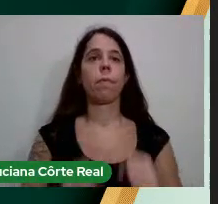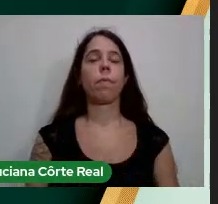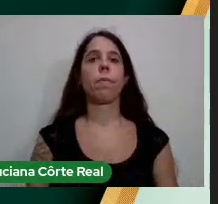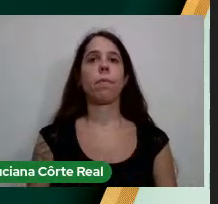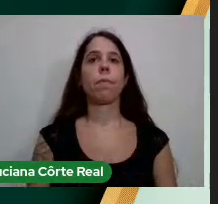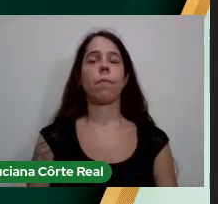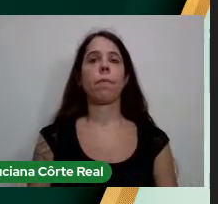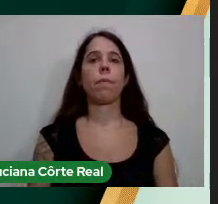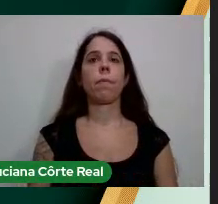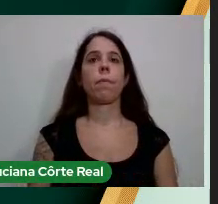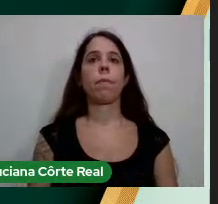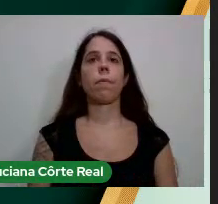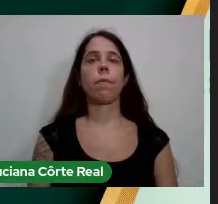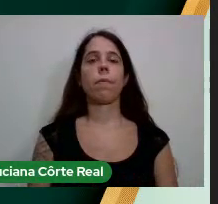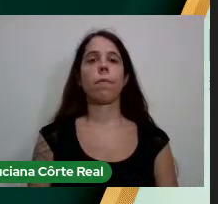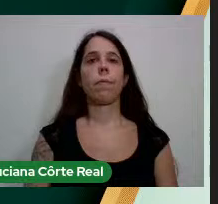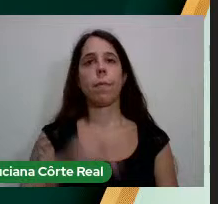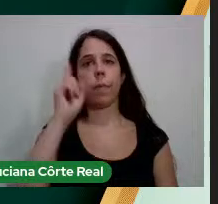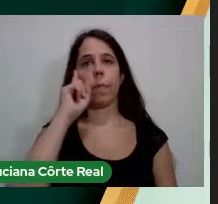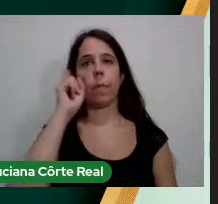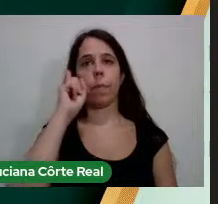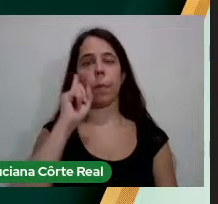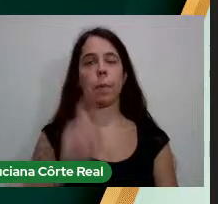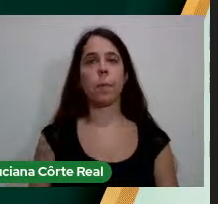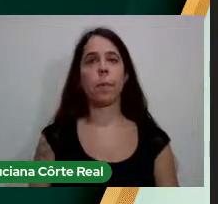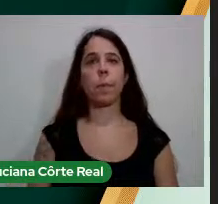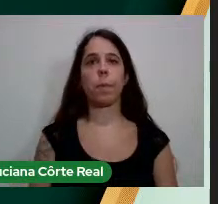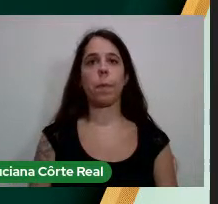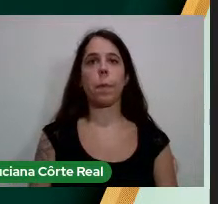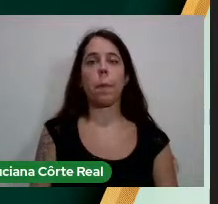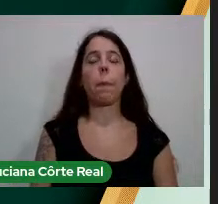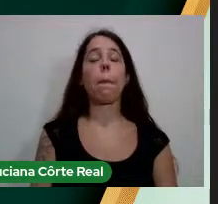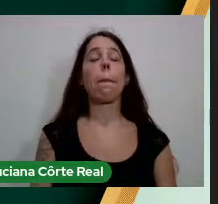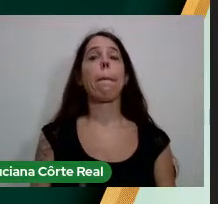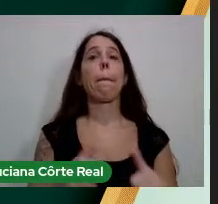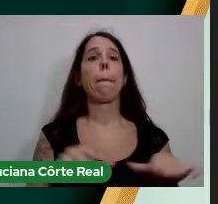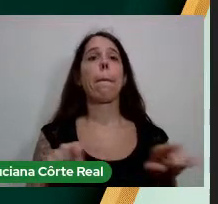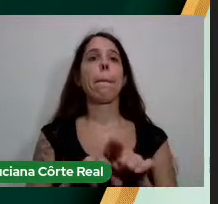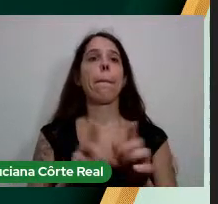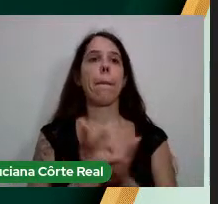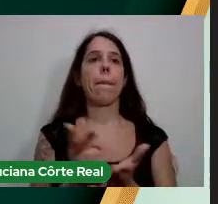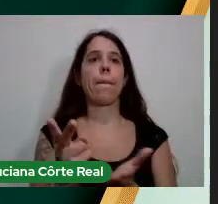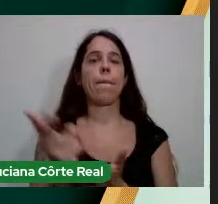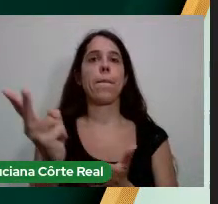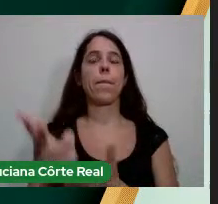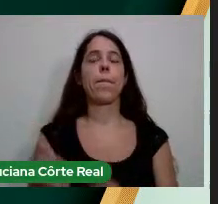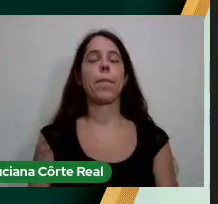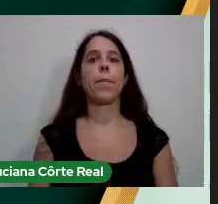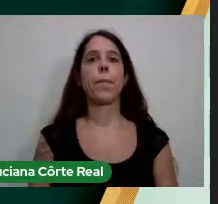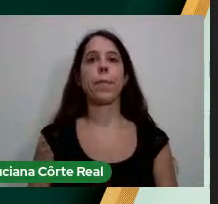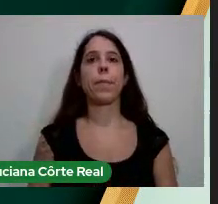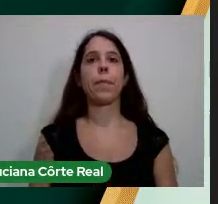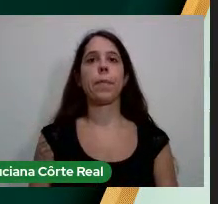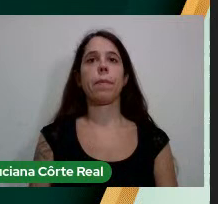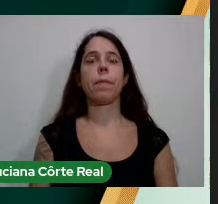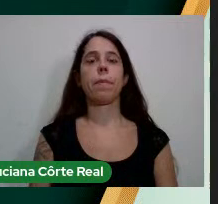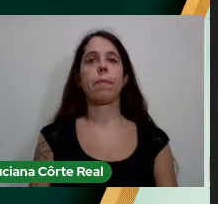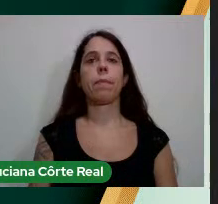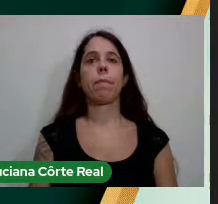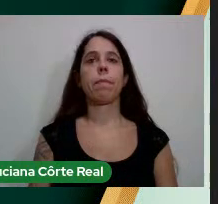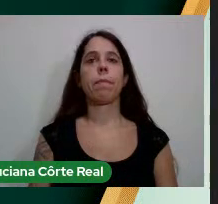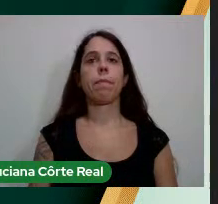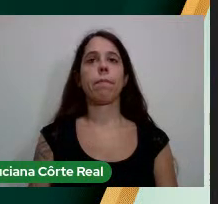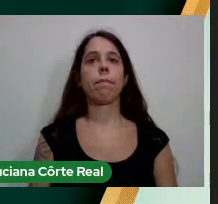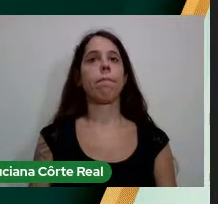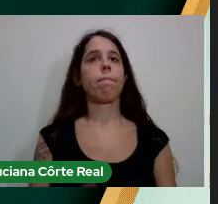Cotidiano Para estar Para permanecer Apesar das dificuldades E dos